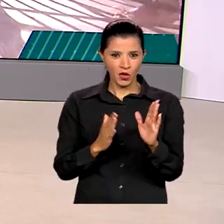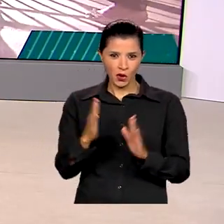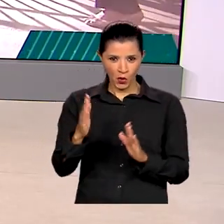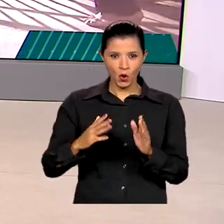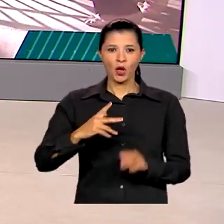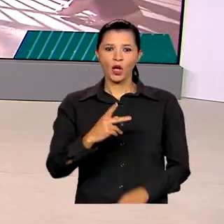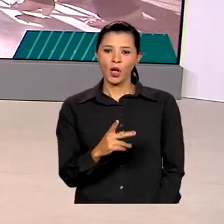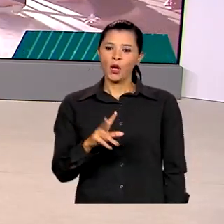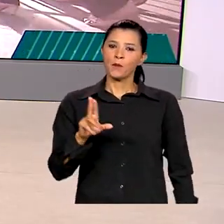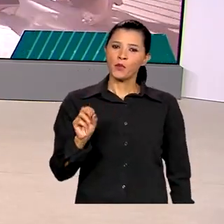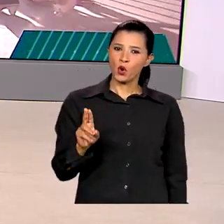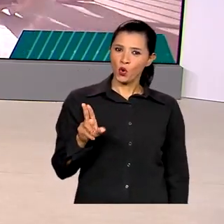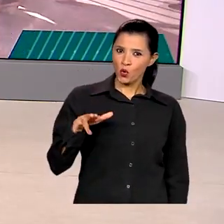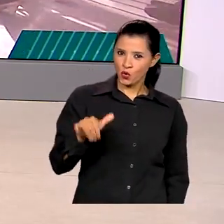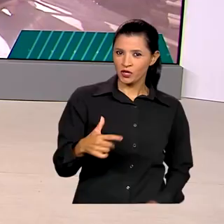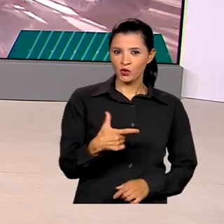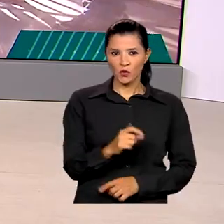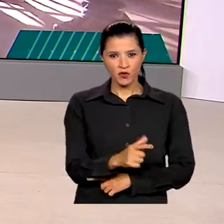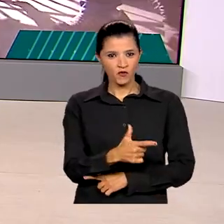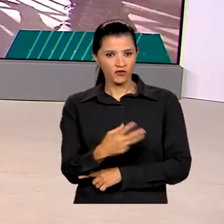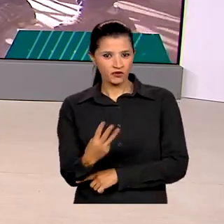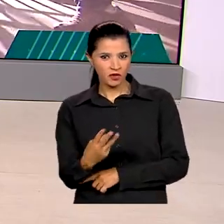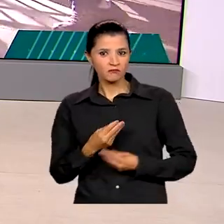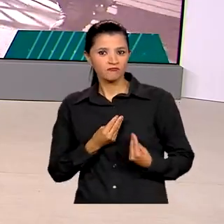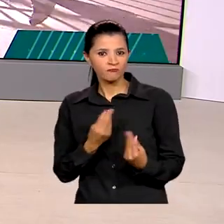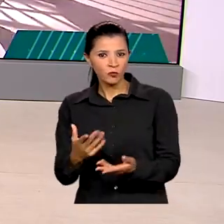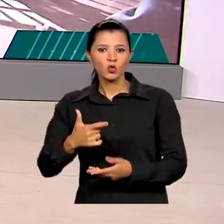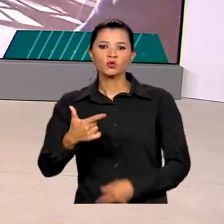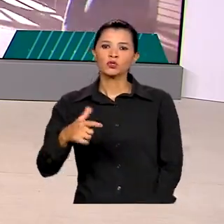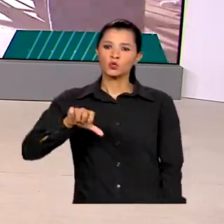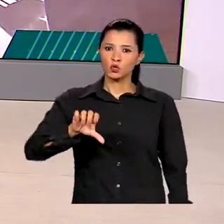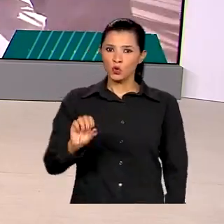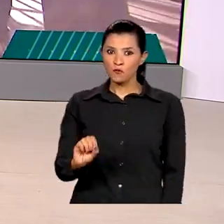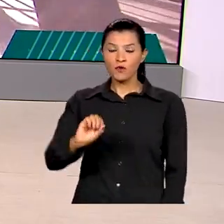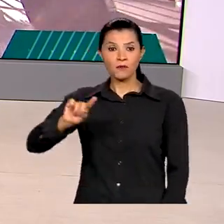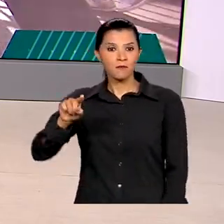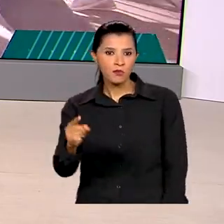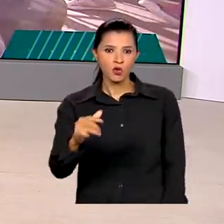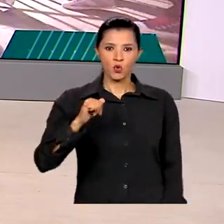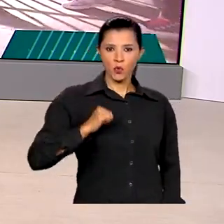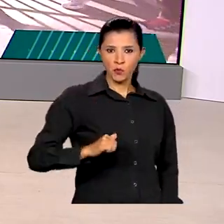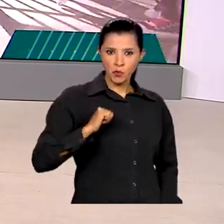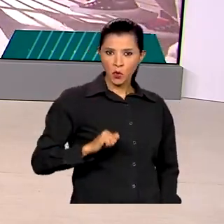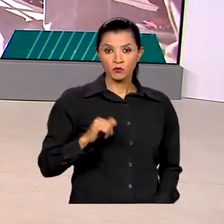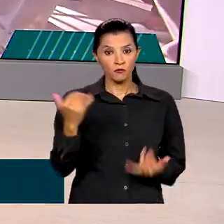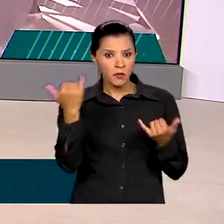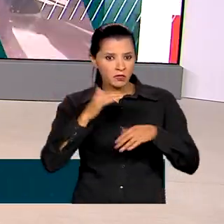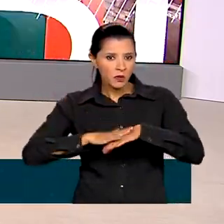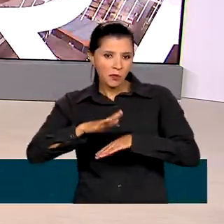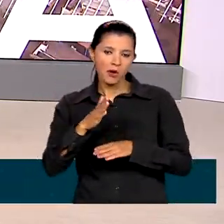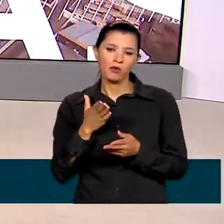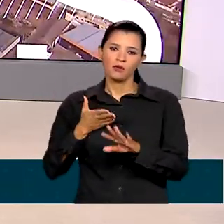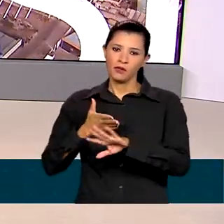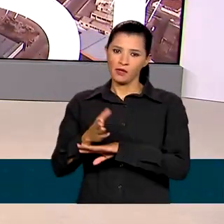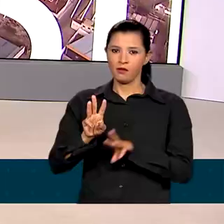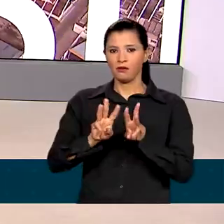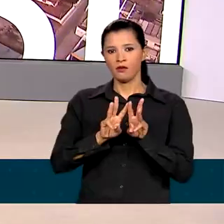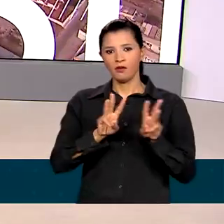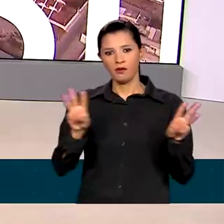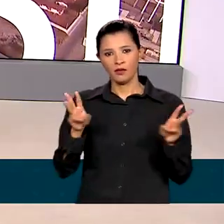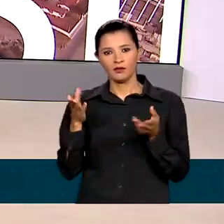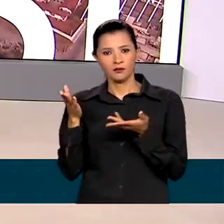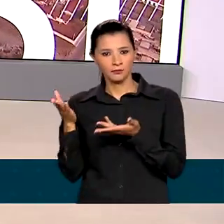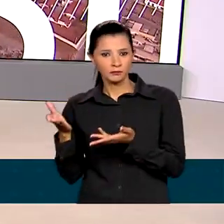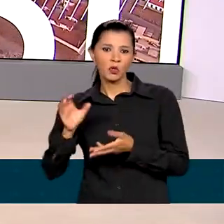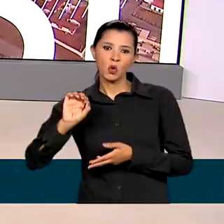ProUni 2023 ofertou 290 mil bolsas. Para mais informações, é só acessar o portal de acesso